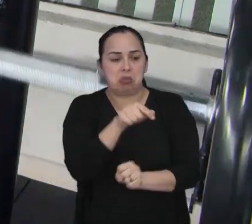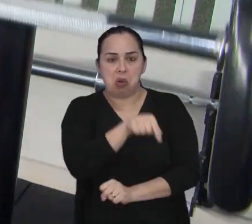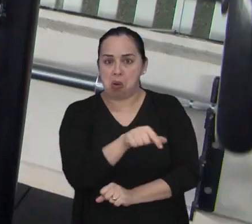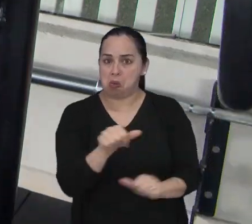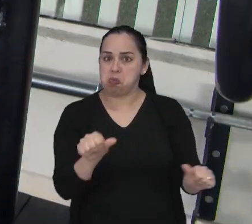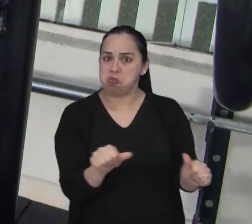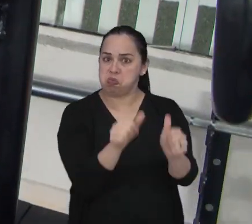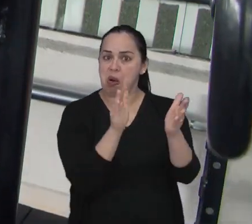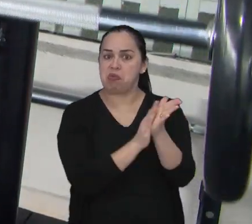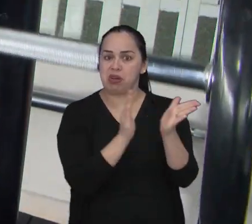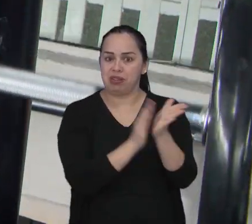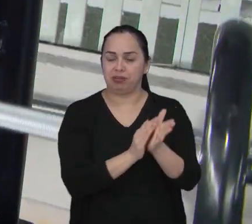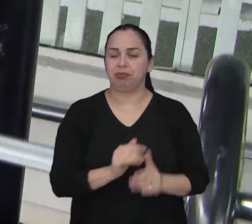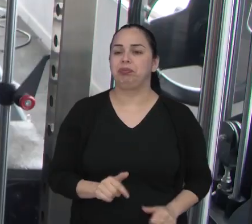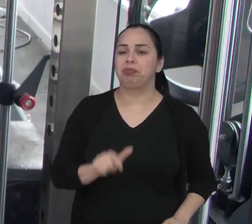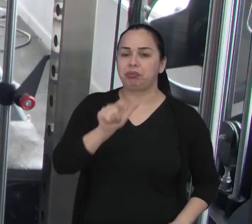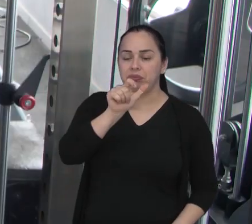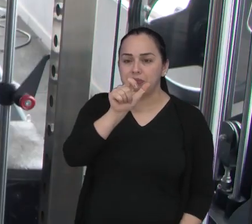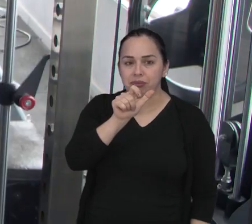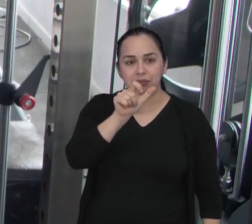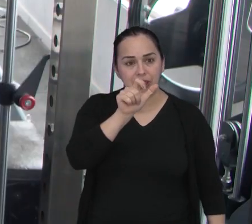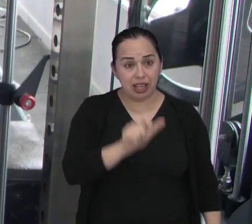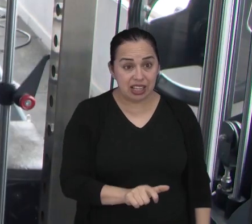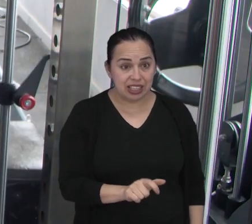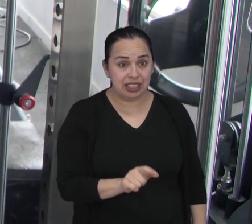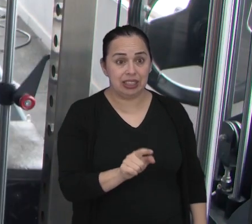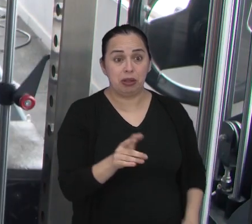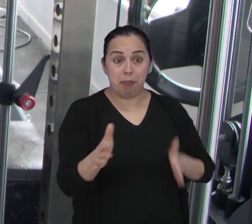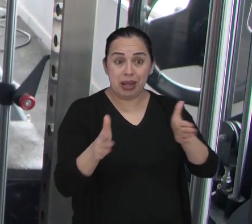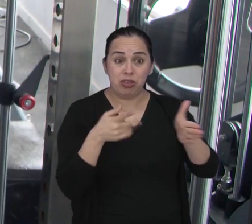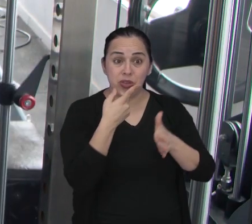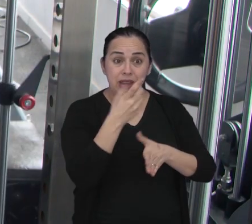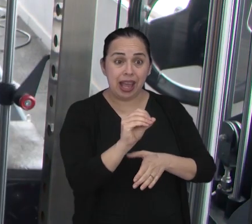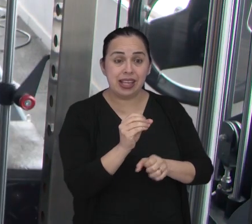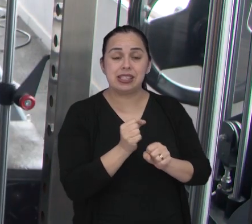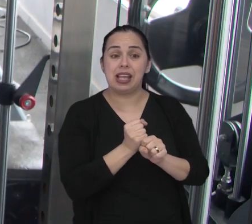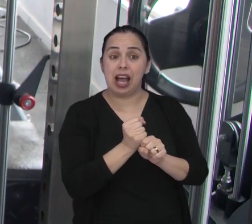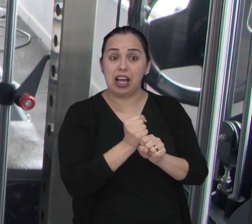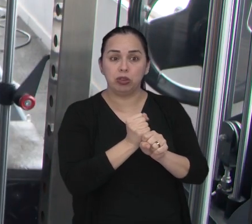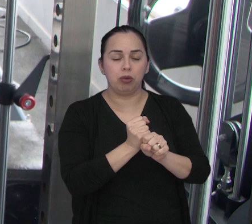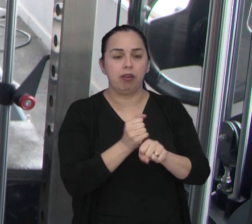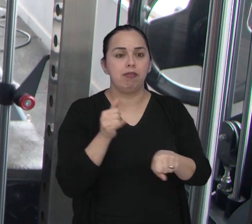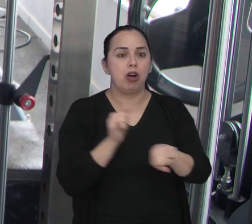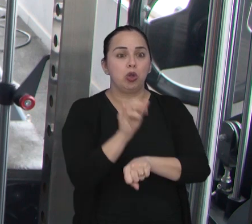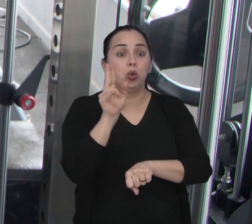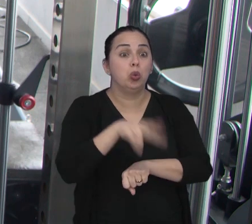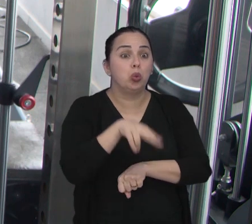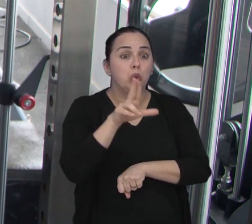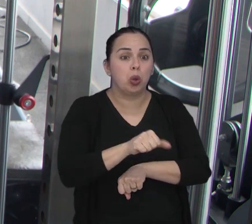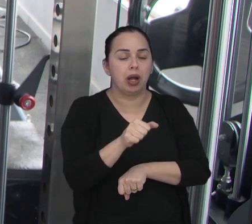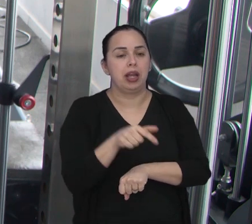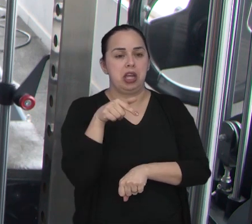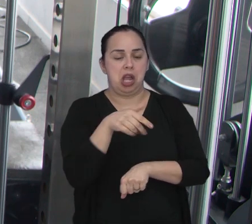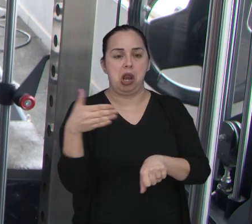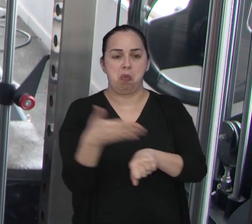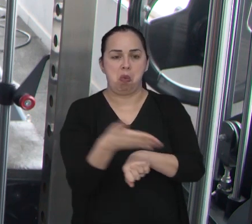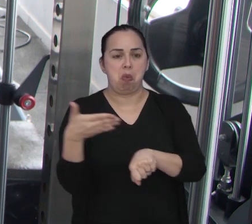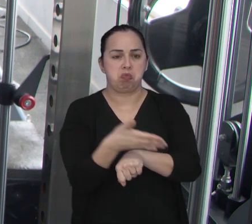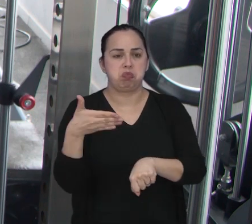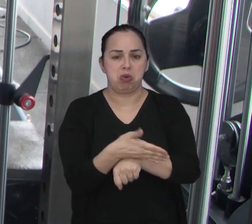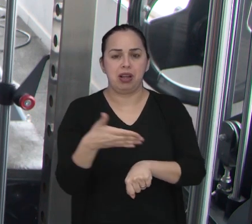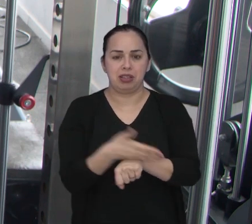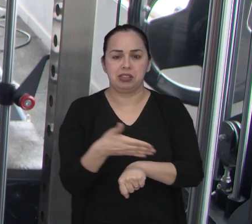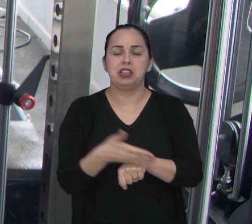personal elogia a mudança de vida. É um aluno que, durante esses 10 anos, nunca faltou. Então, ele é um aluno muito